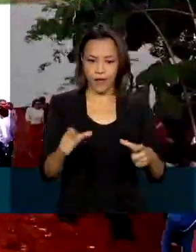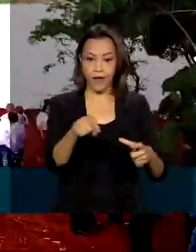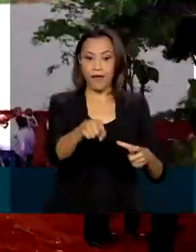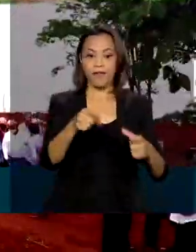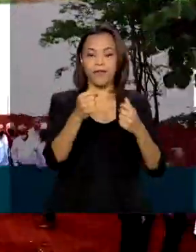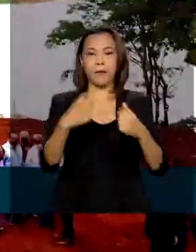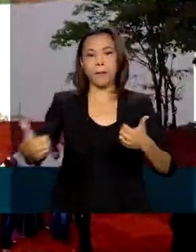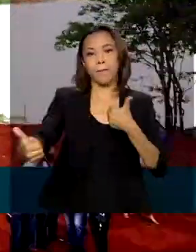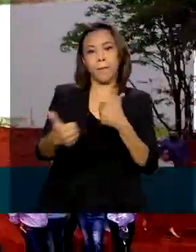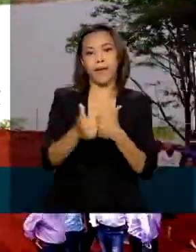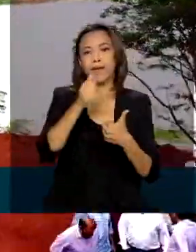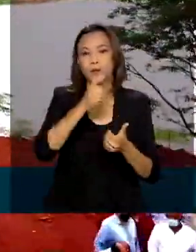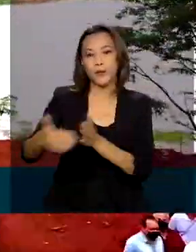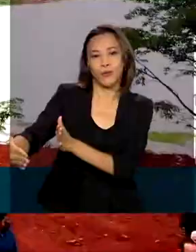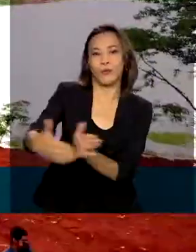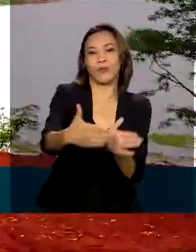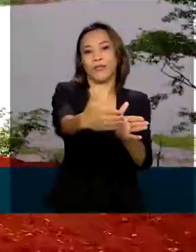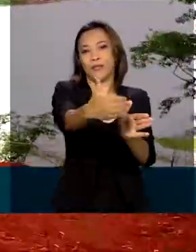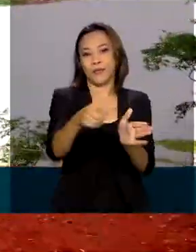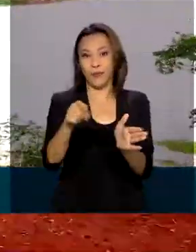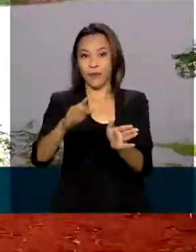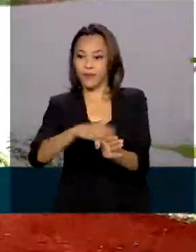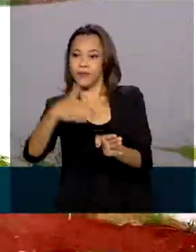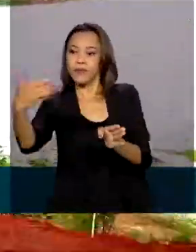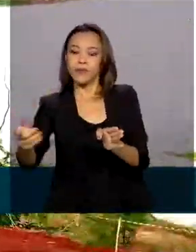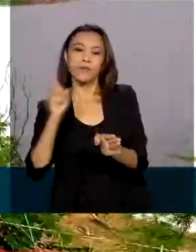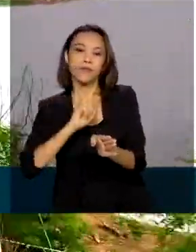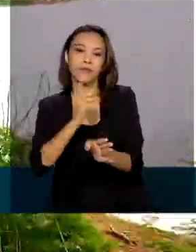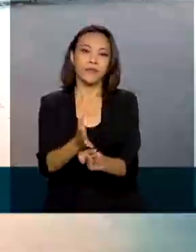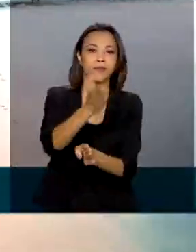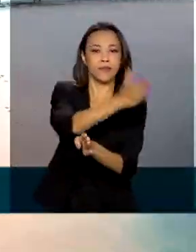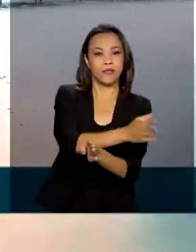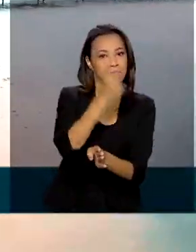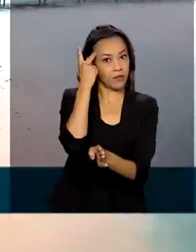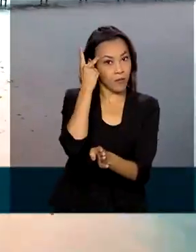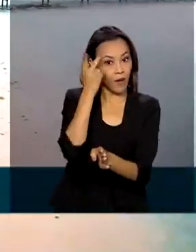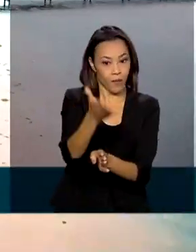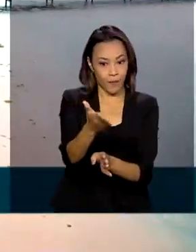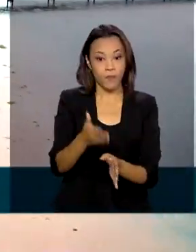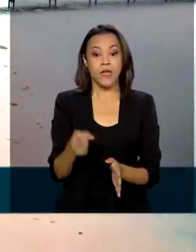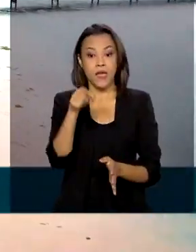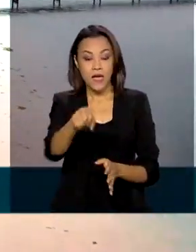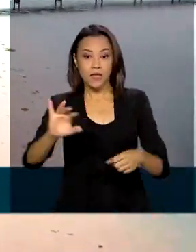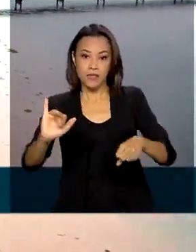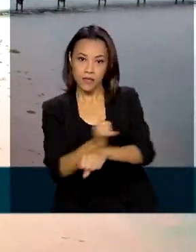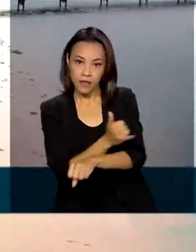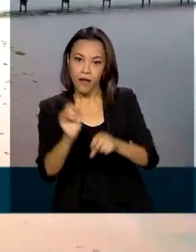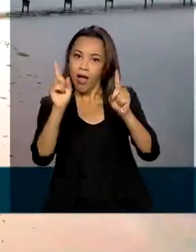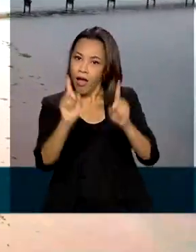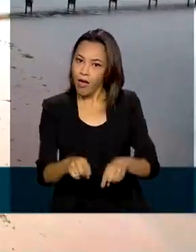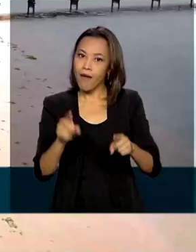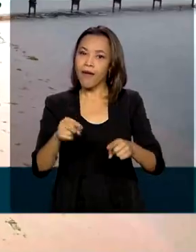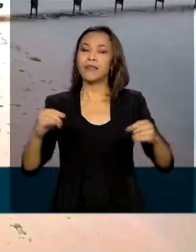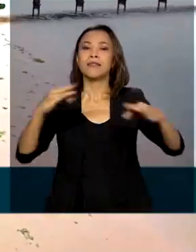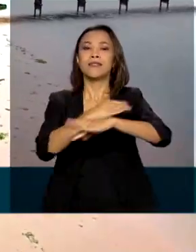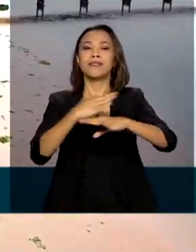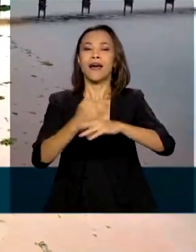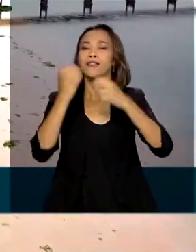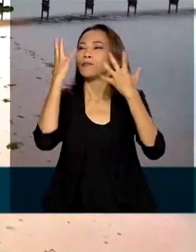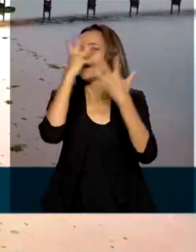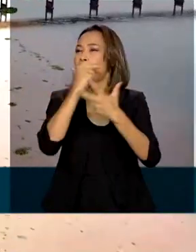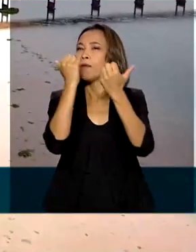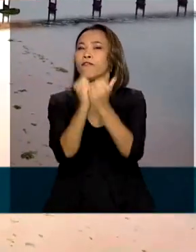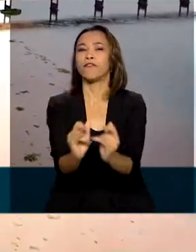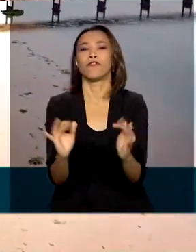fica às margens do Rio Grande, divisa entre Minas Gerais e São Paulo. A ação faz parte do programa Cidades Mais Verdes,